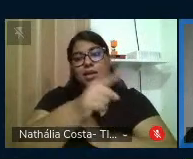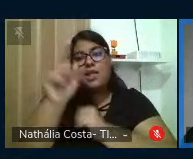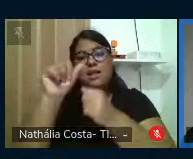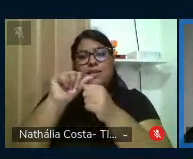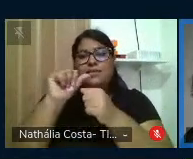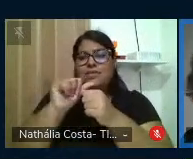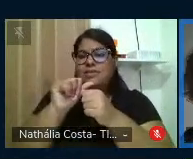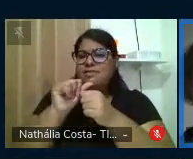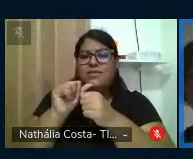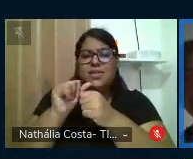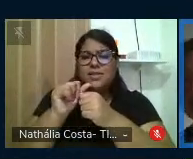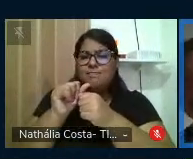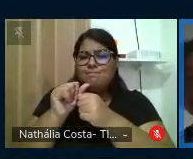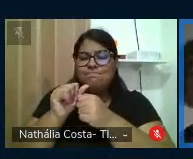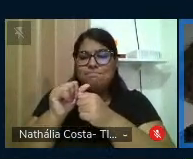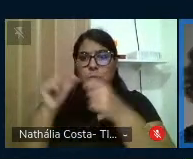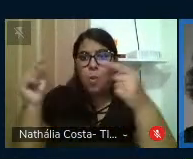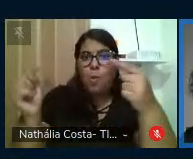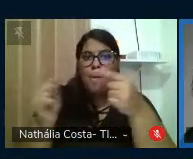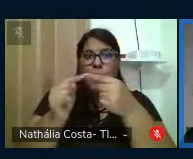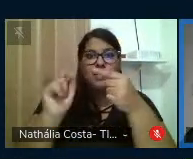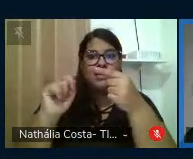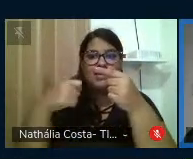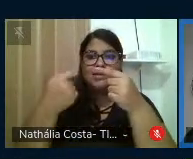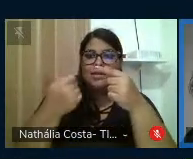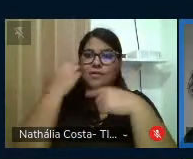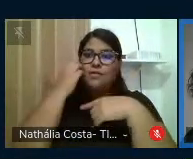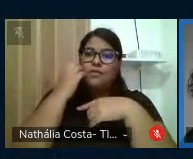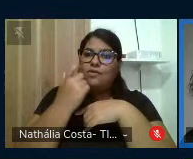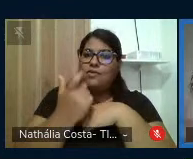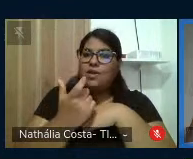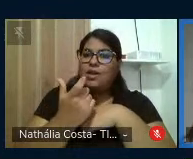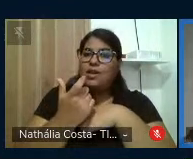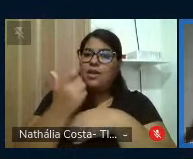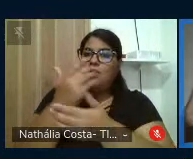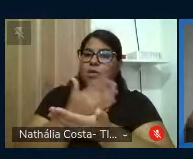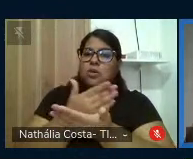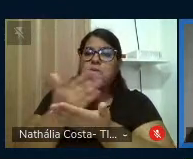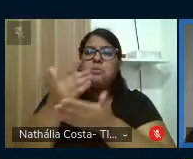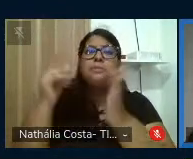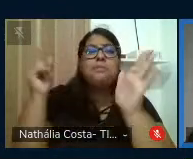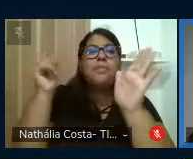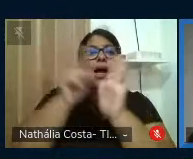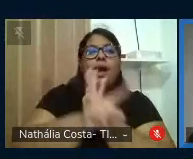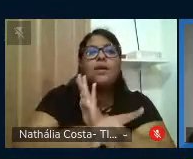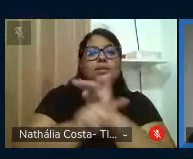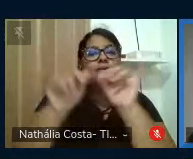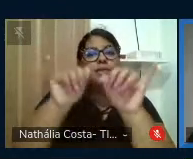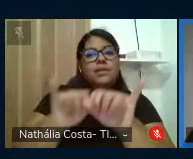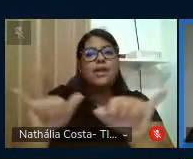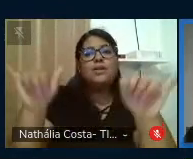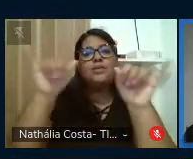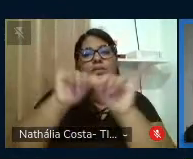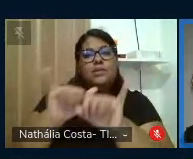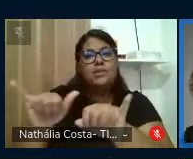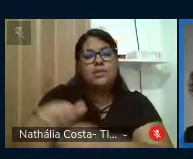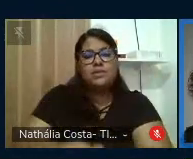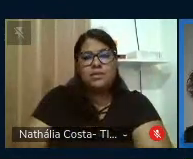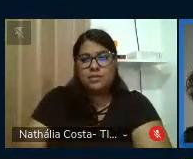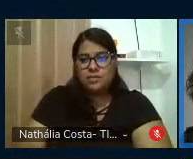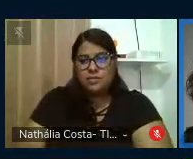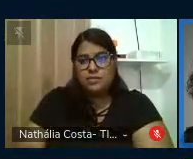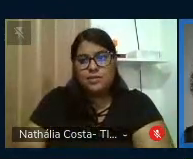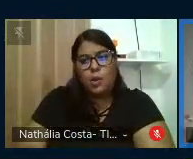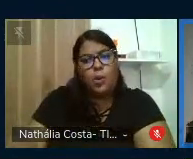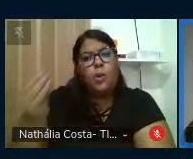assim de forma tão freiriana e começaram indagando e anunciando. Como ia